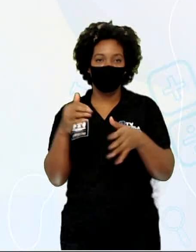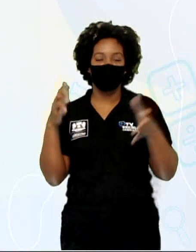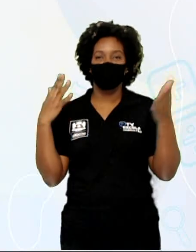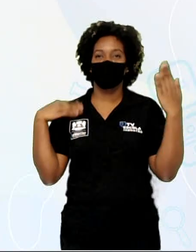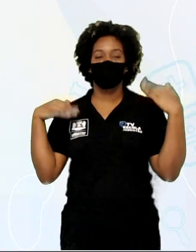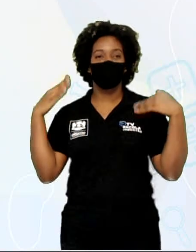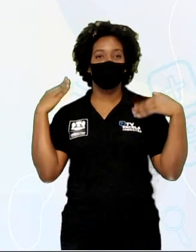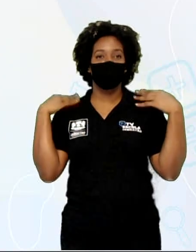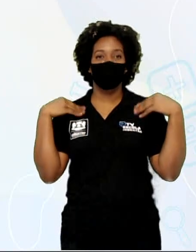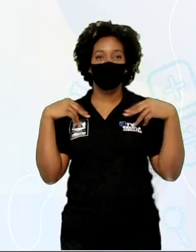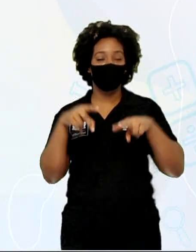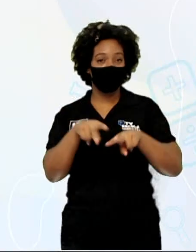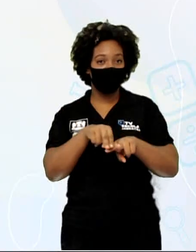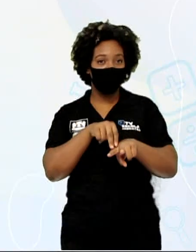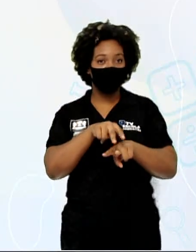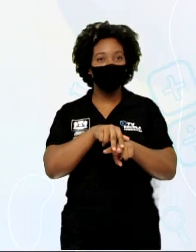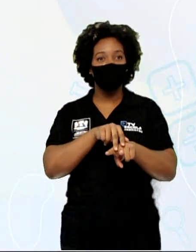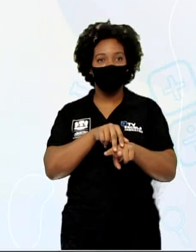slogan aí.